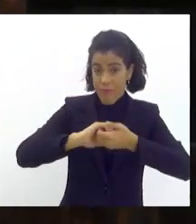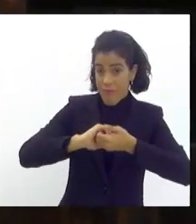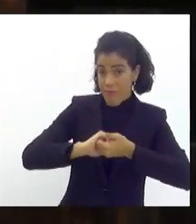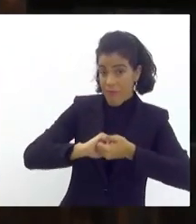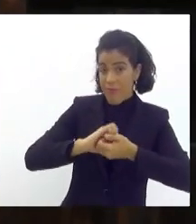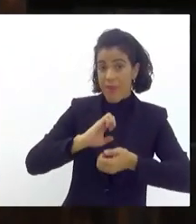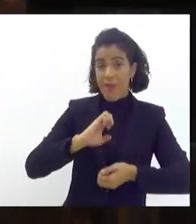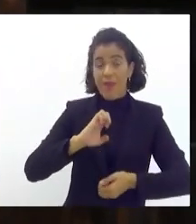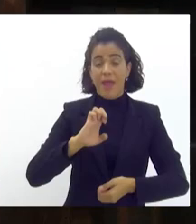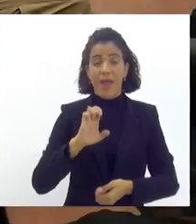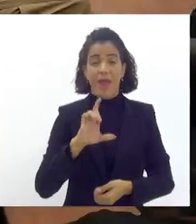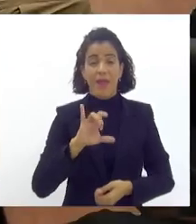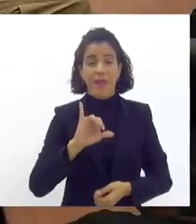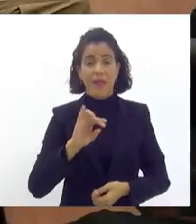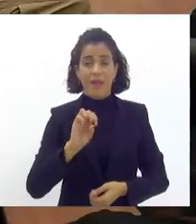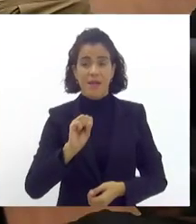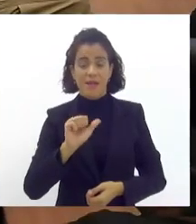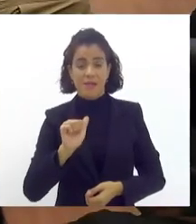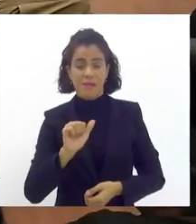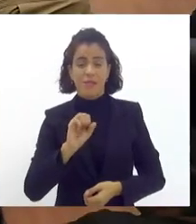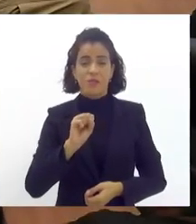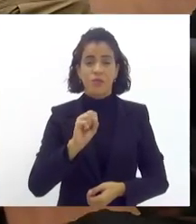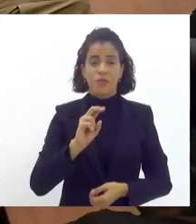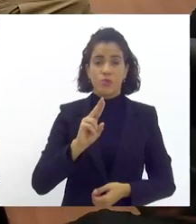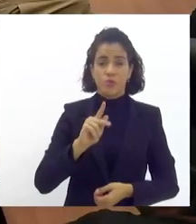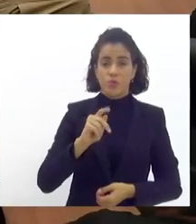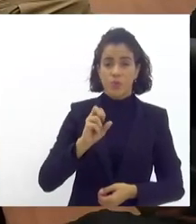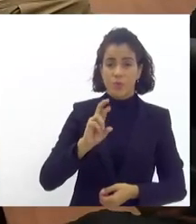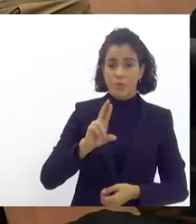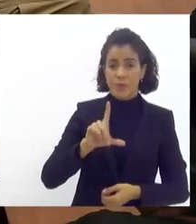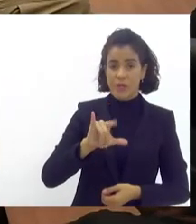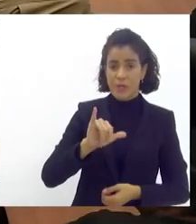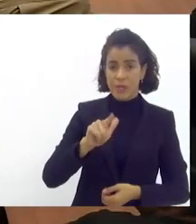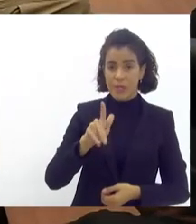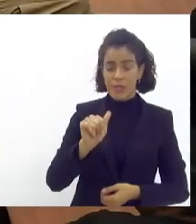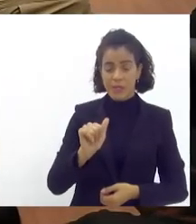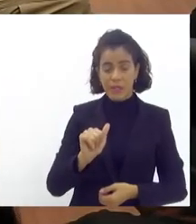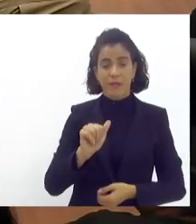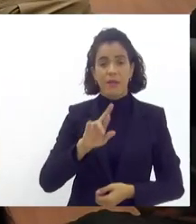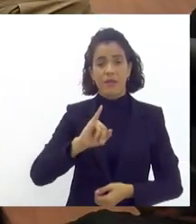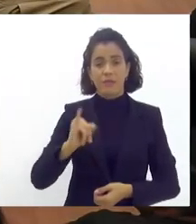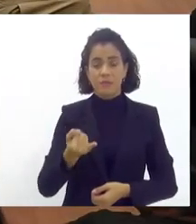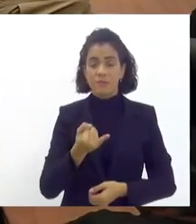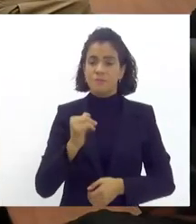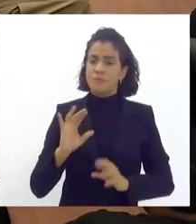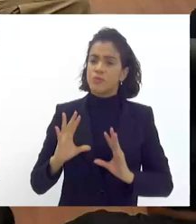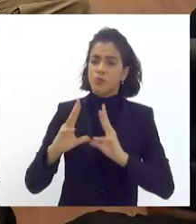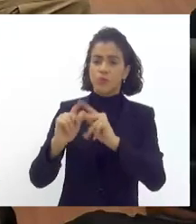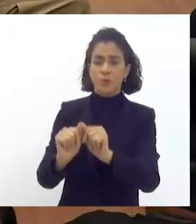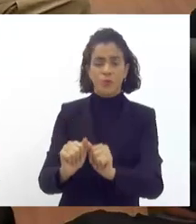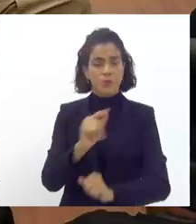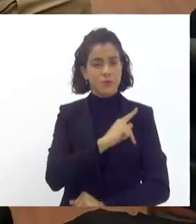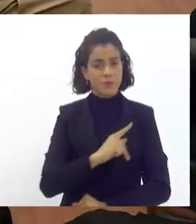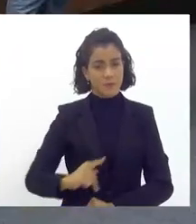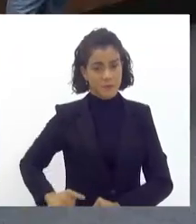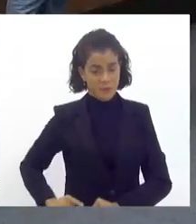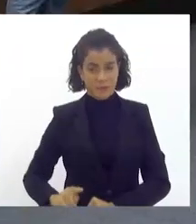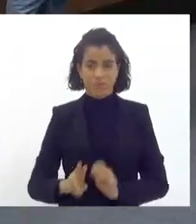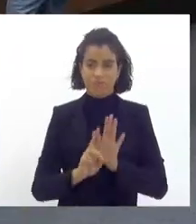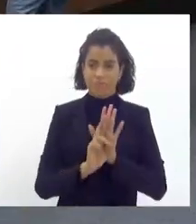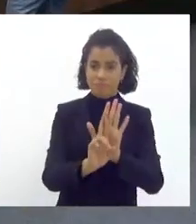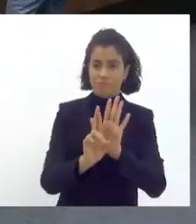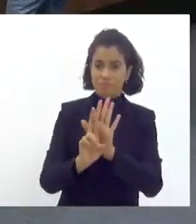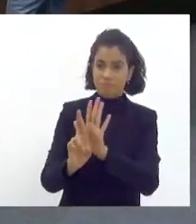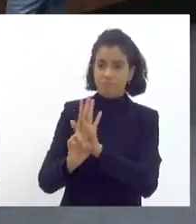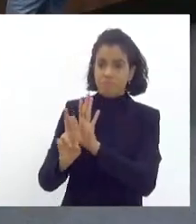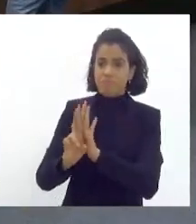Liesa a Superliga a Liga RJ enfim todos os presidentes e representações tendo a certeza de que